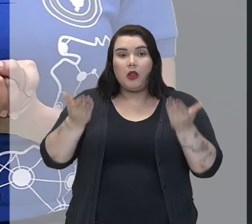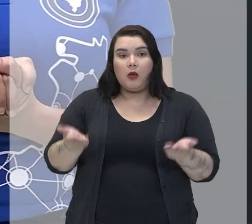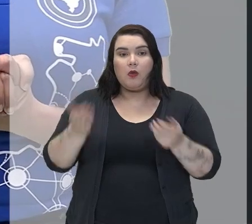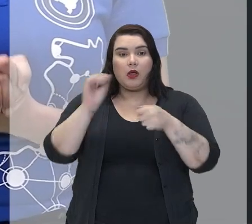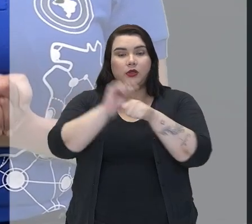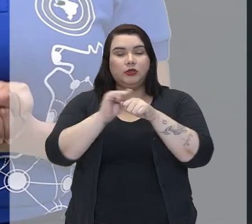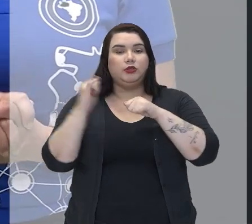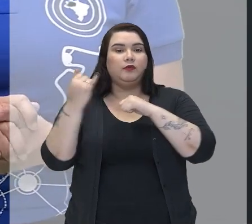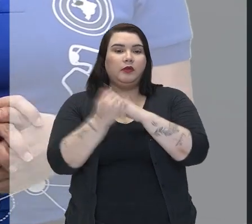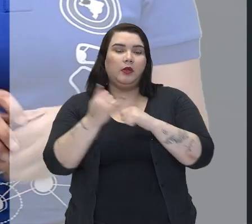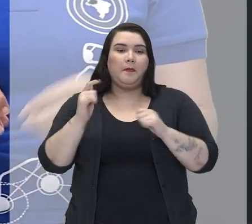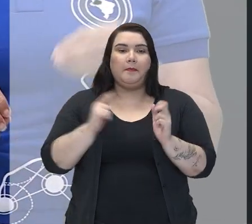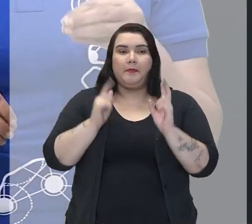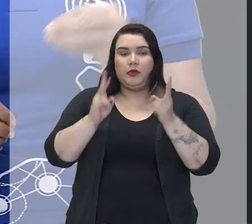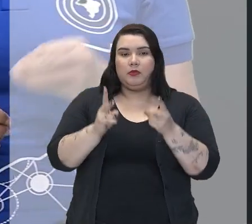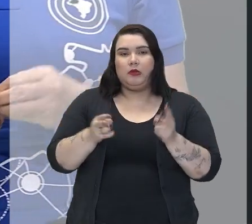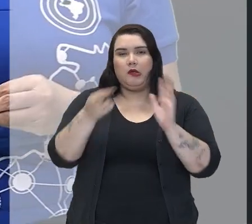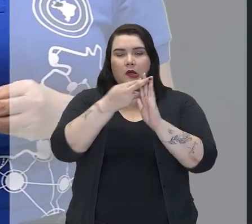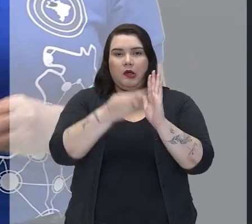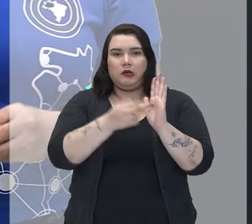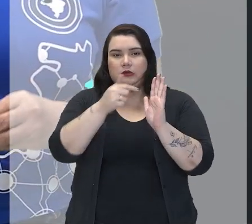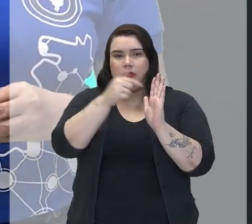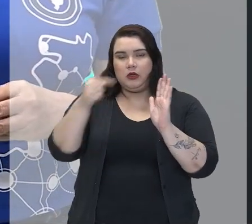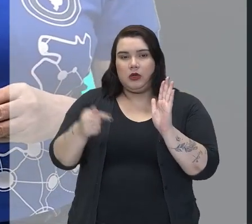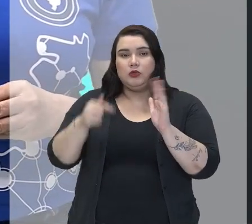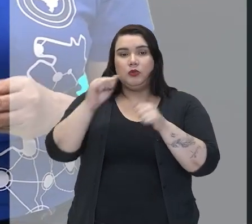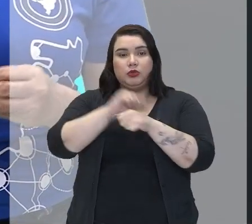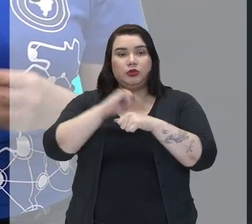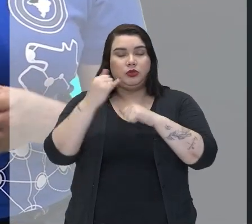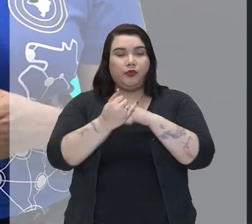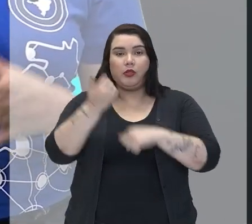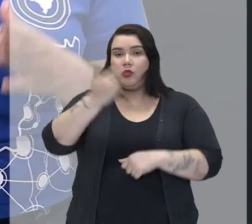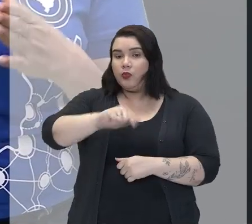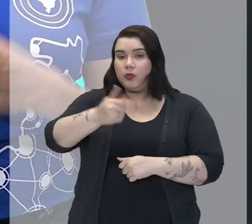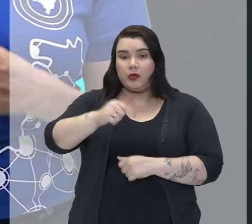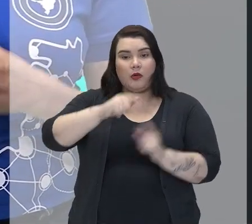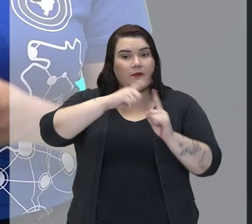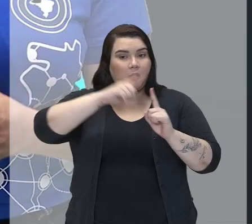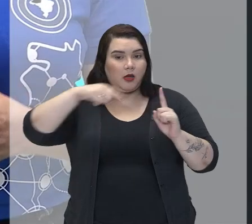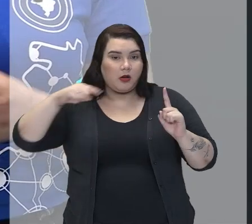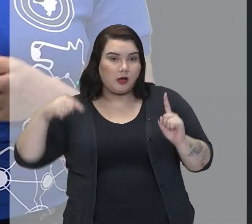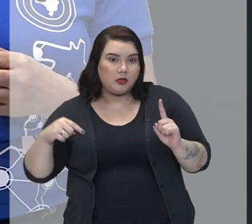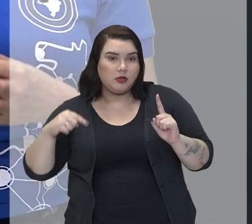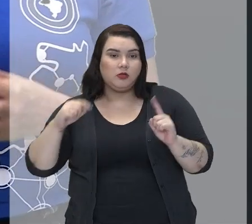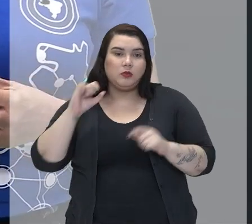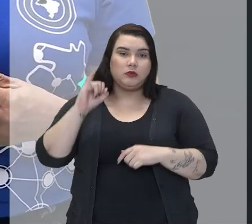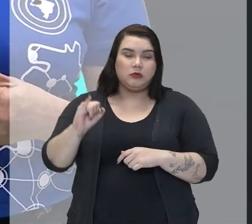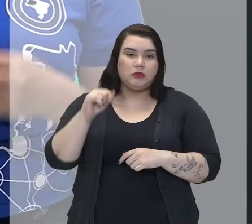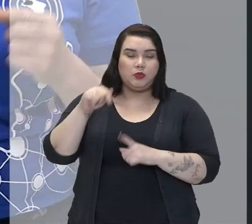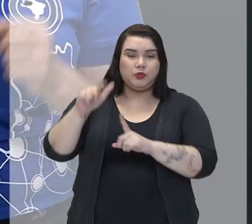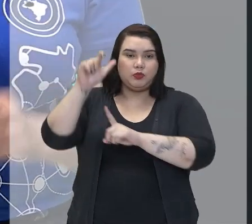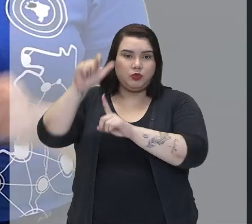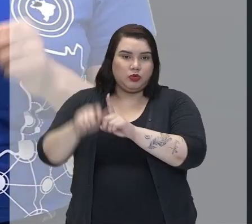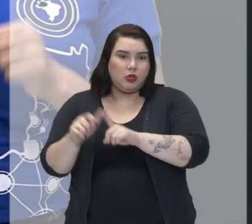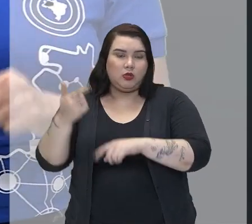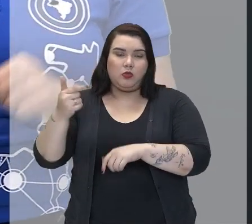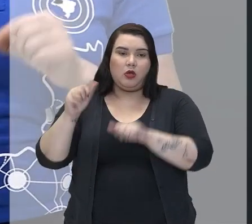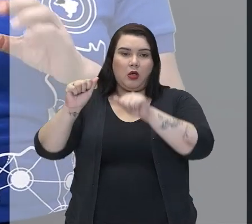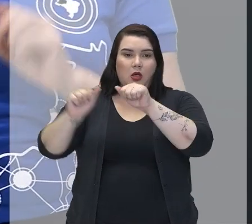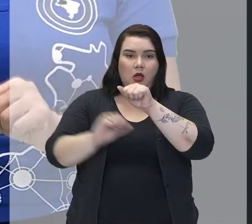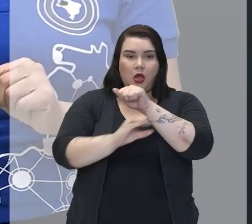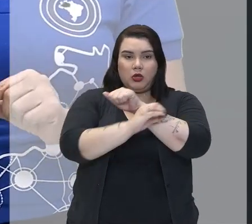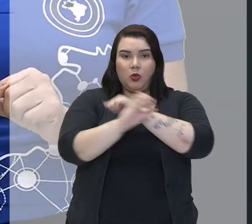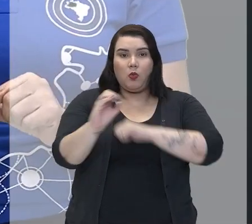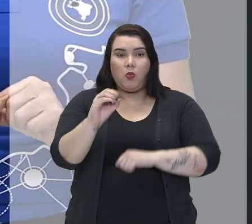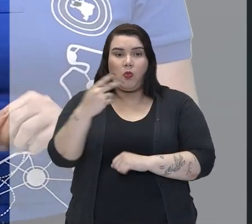permanece invariável quando o sujeito não for determinado por artigo ou por